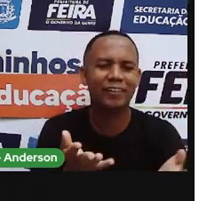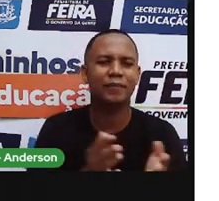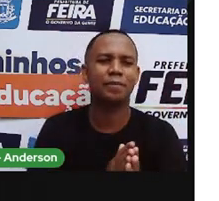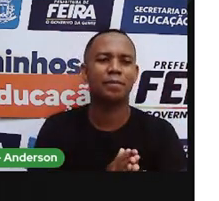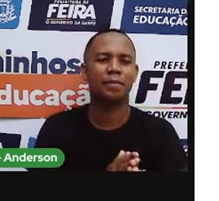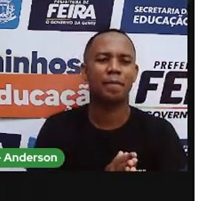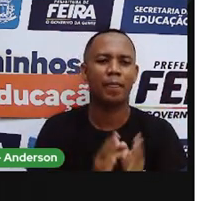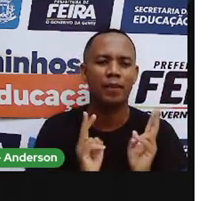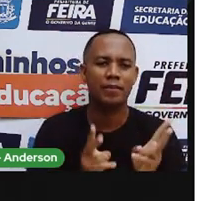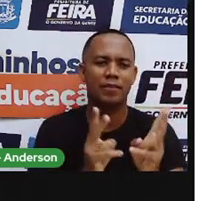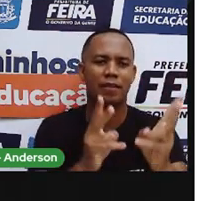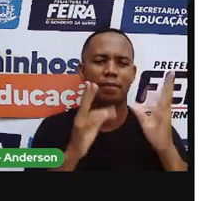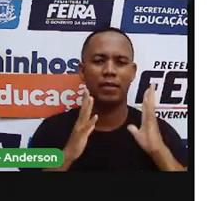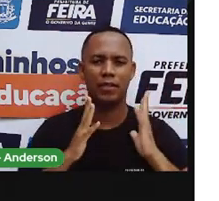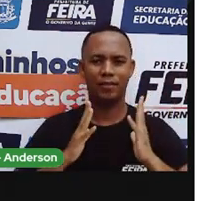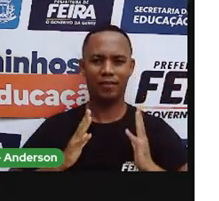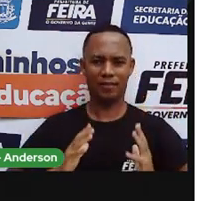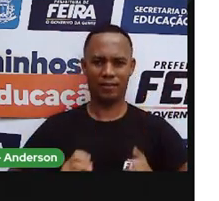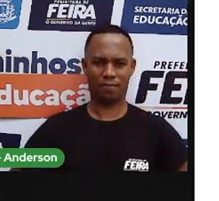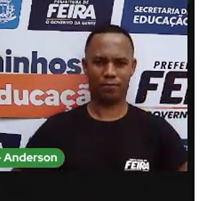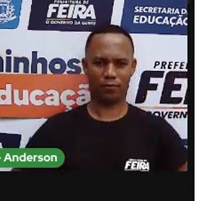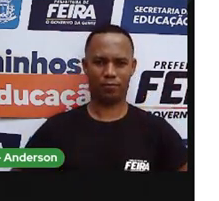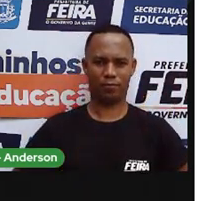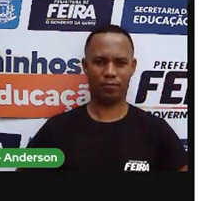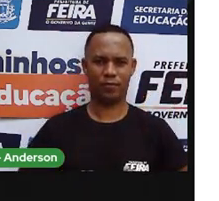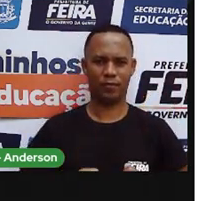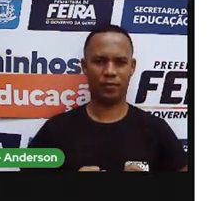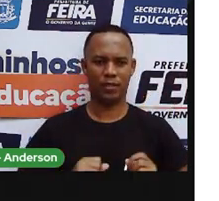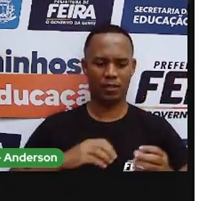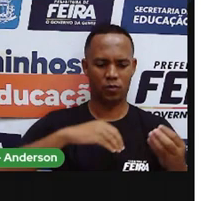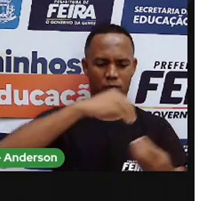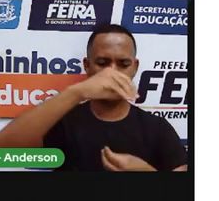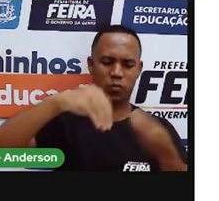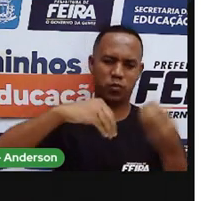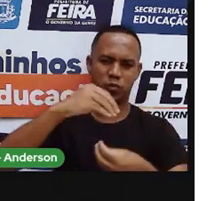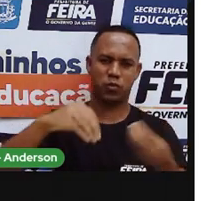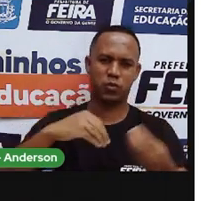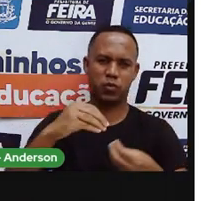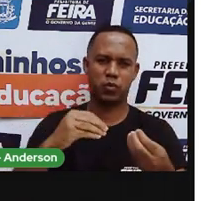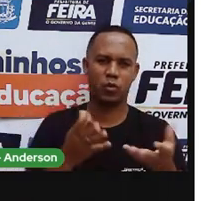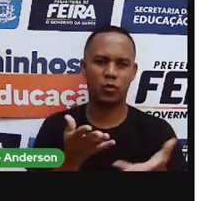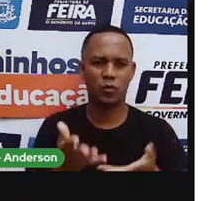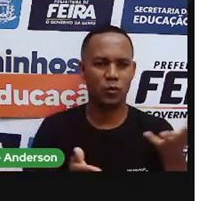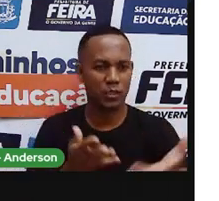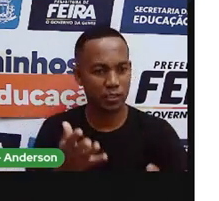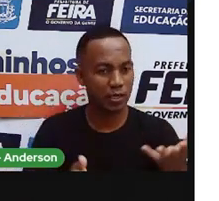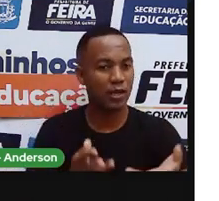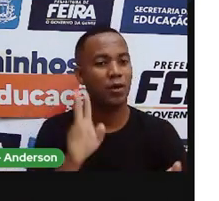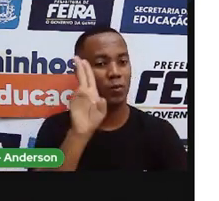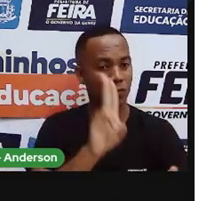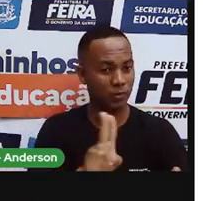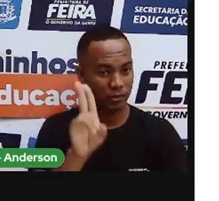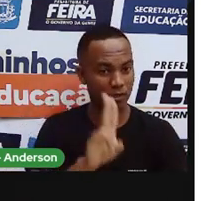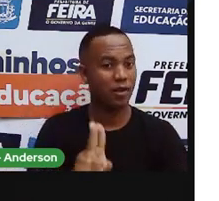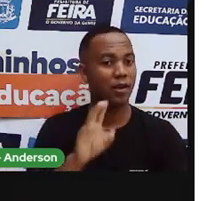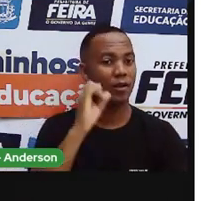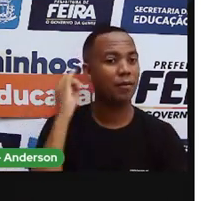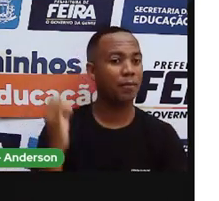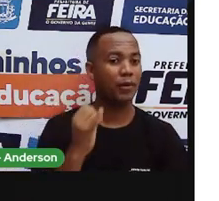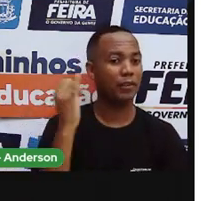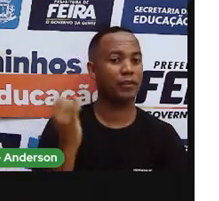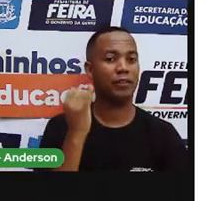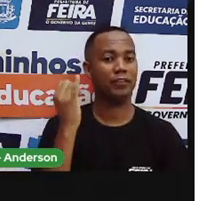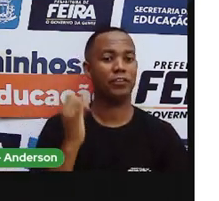limpo o oceano e não esqueçam de reciclar. São regras muito importantes que